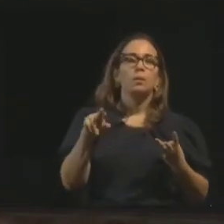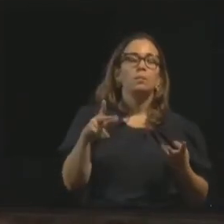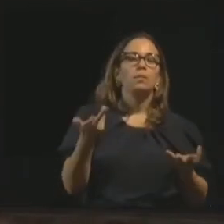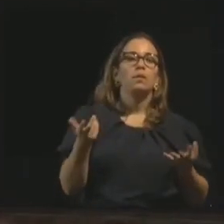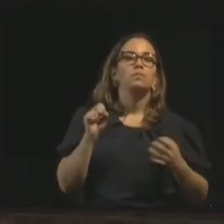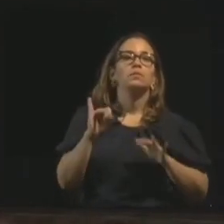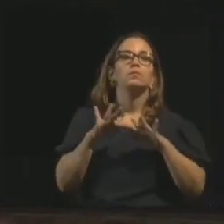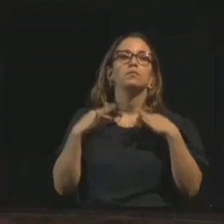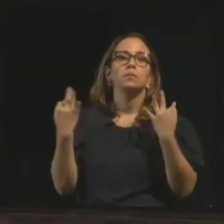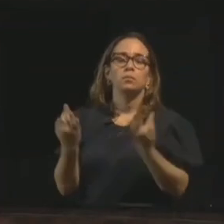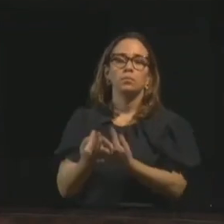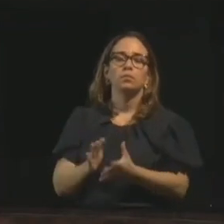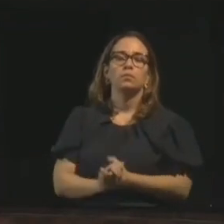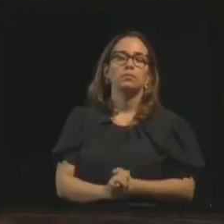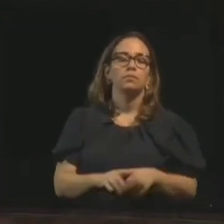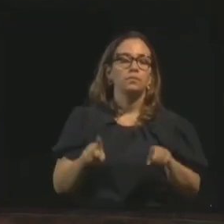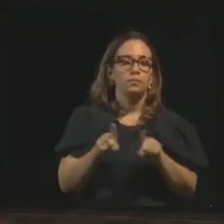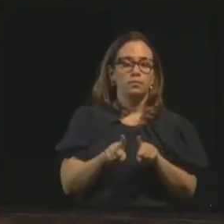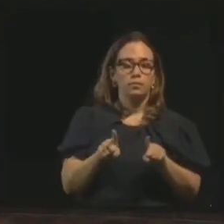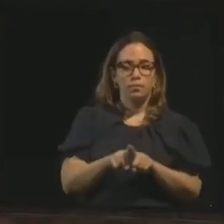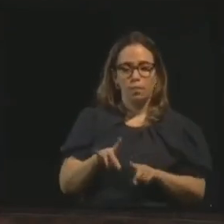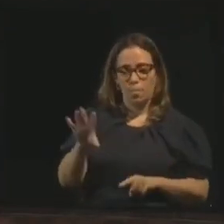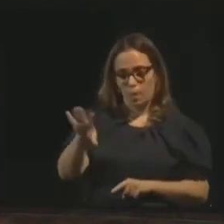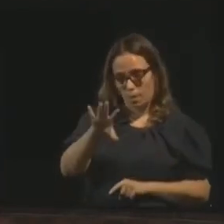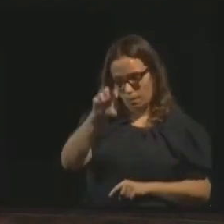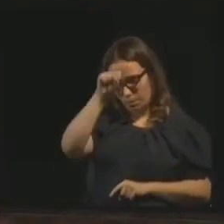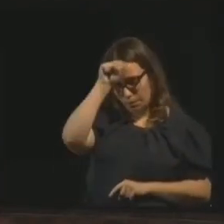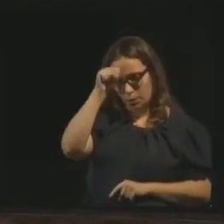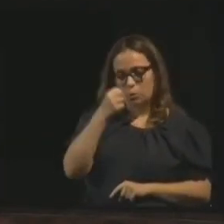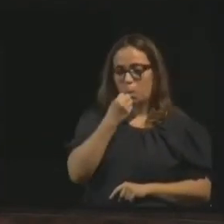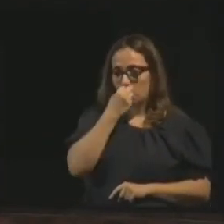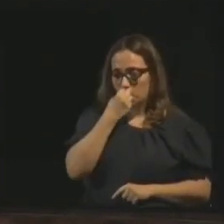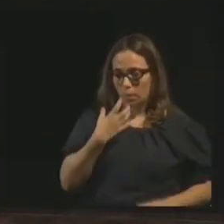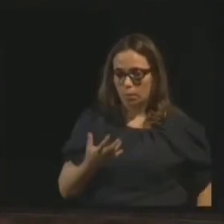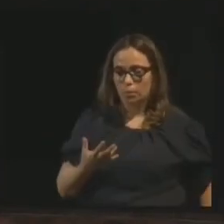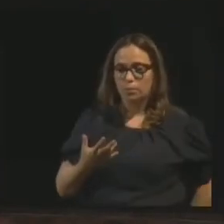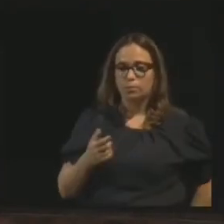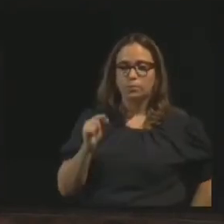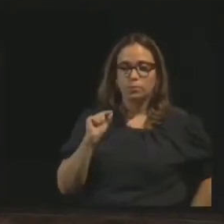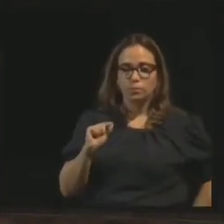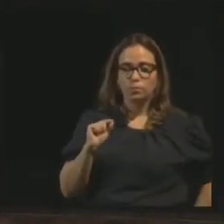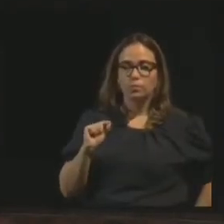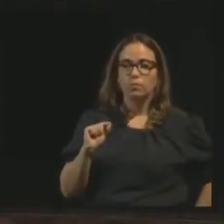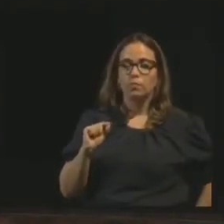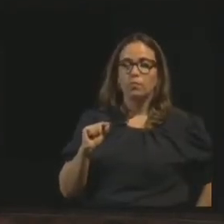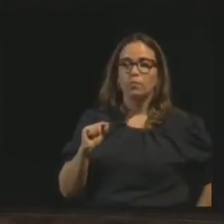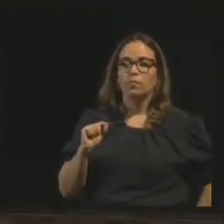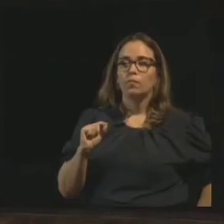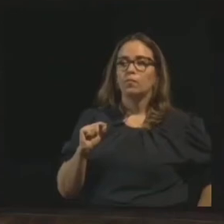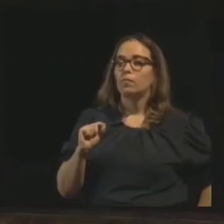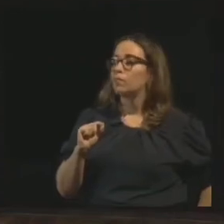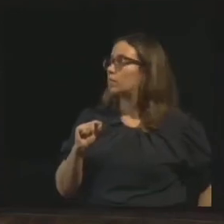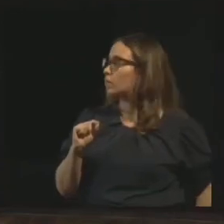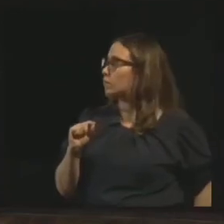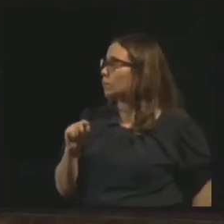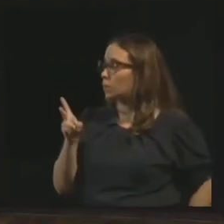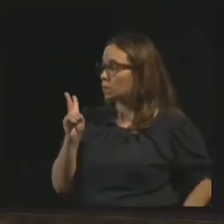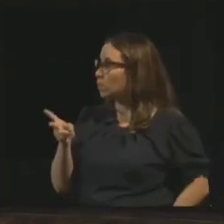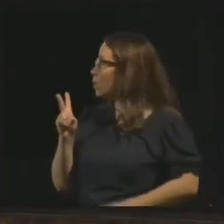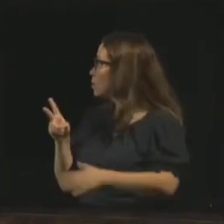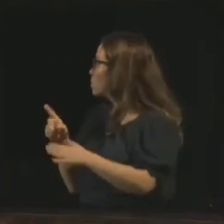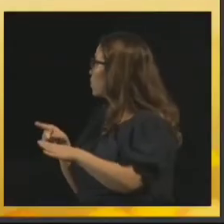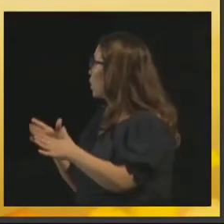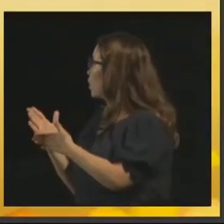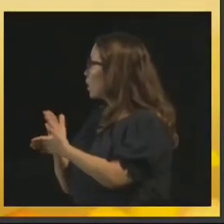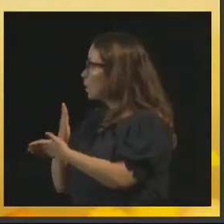E a fragilidade dos médios, bom médium pessoal, é aquele que é o menos enganado, diz o próprio livro dos